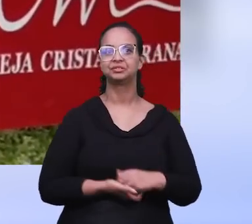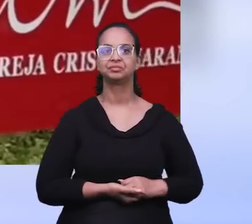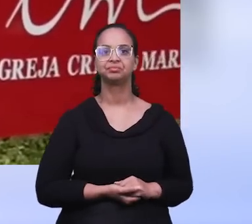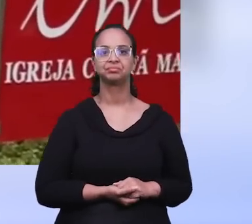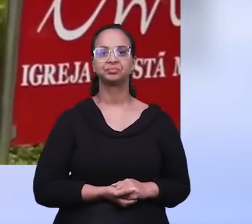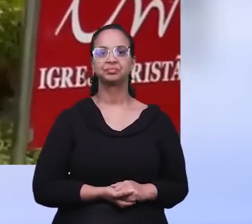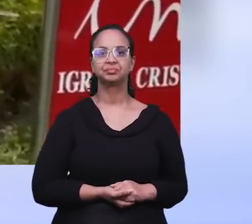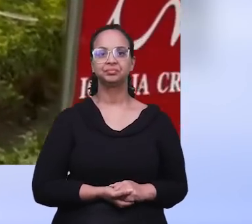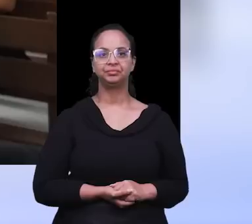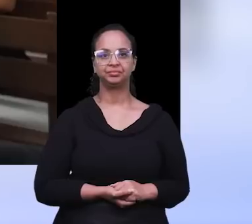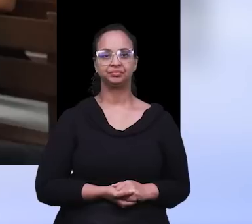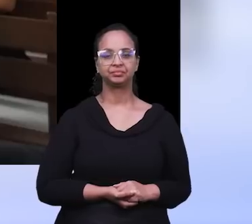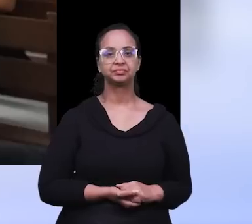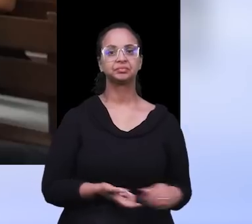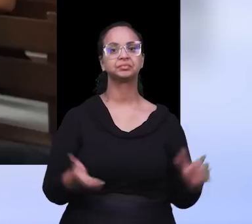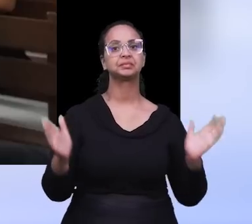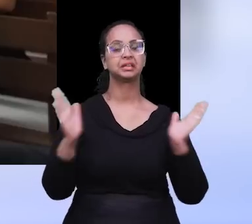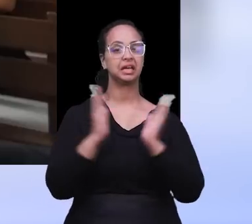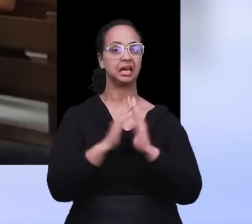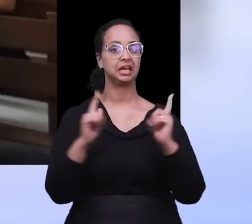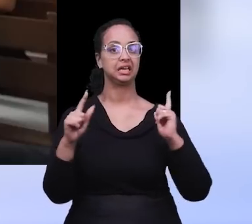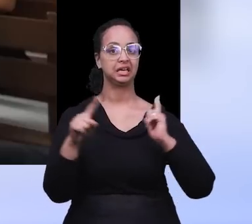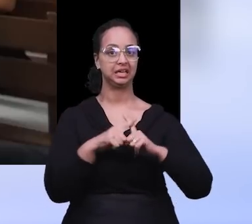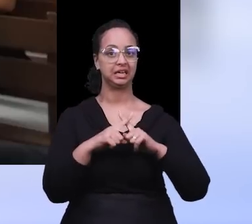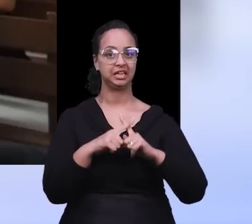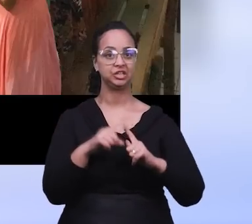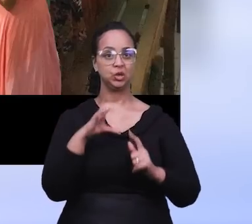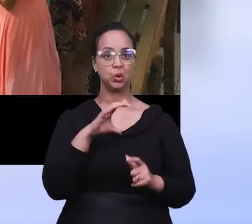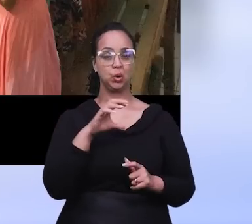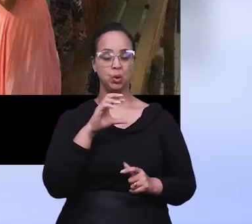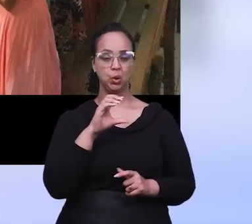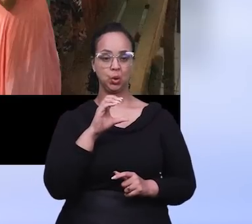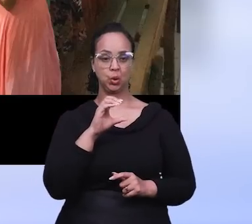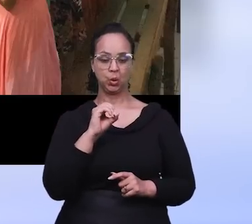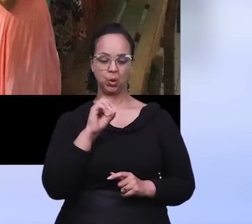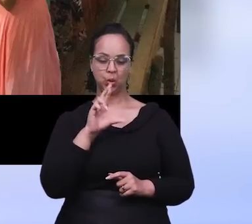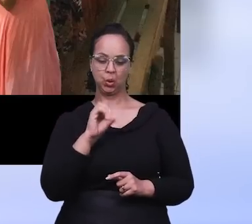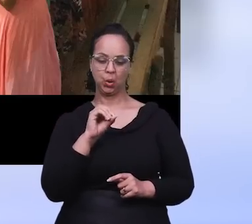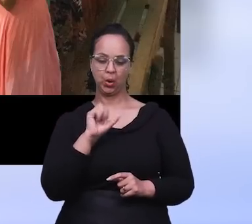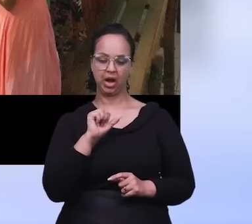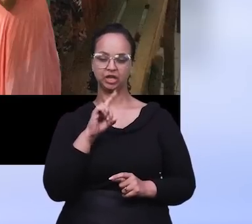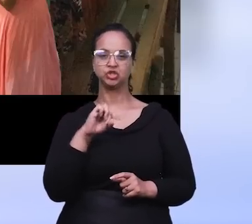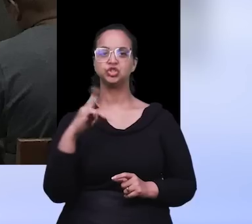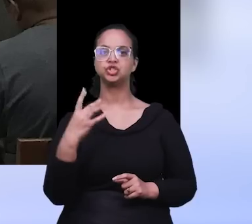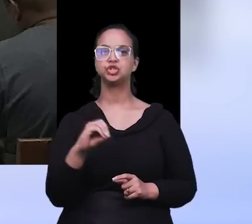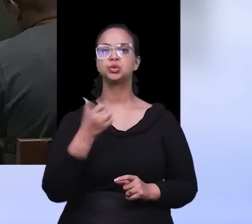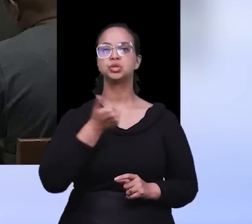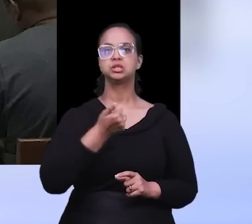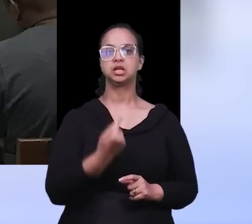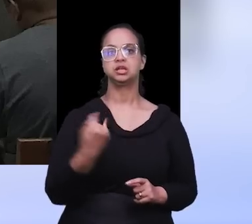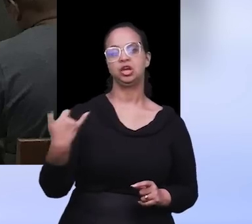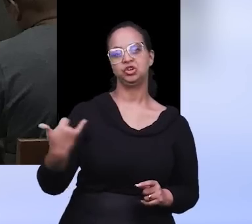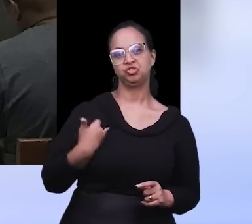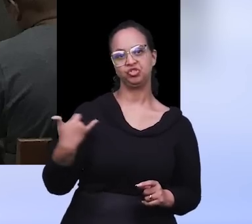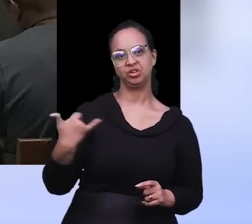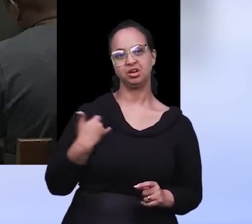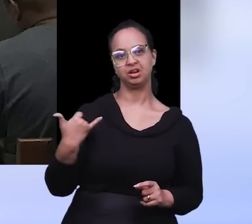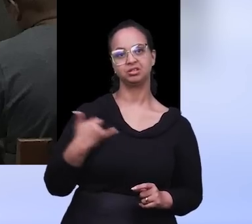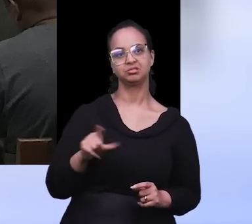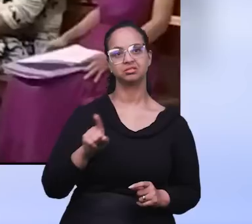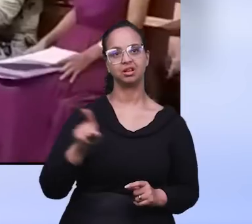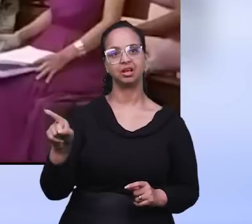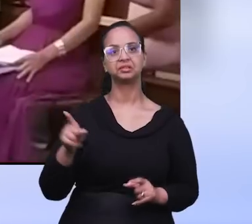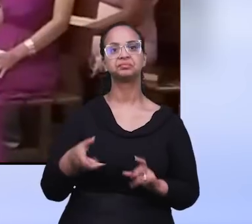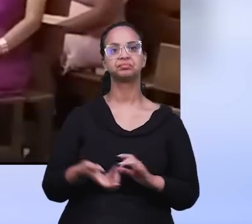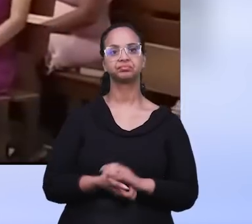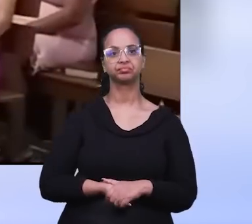conosco. A Igreja Cristã Maranata do Coroadinho, completou 17 anos, desde o início